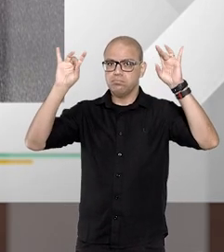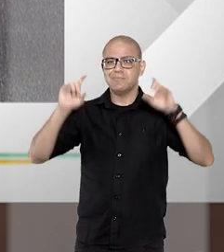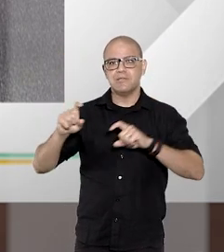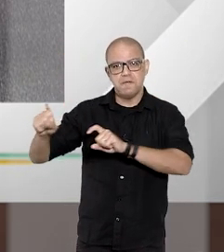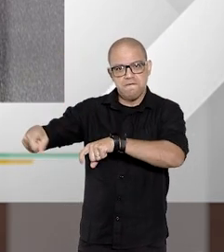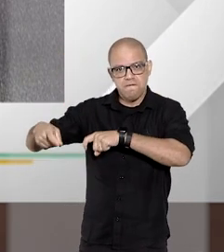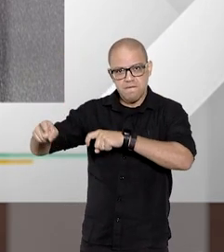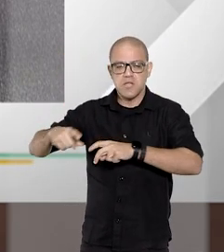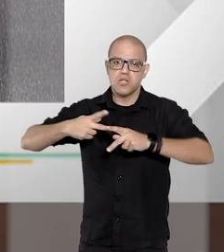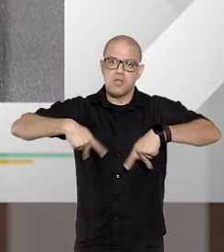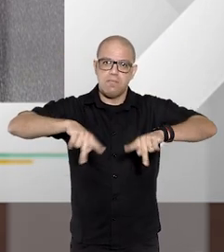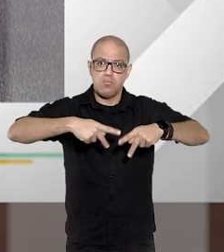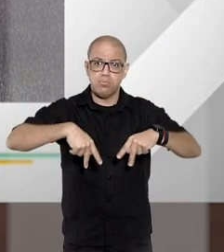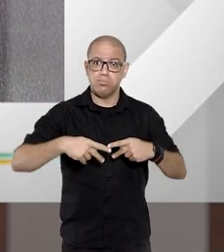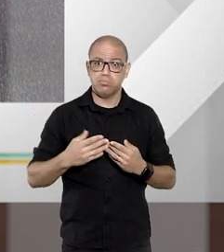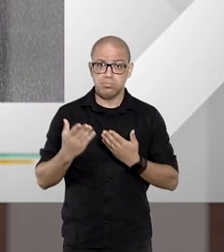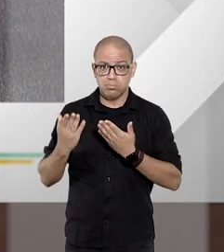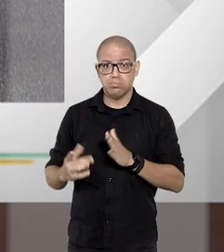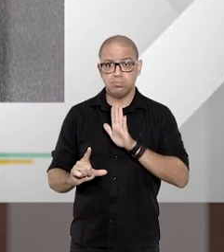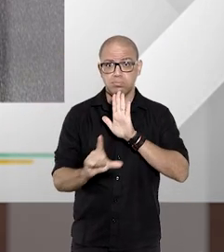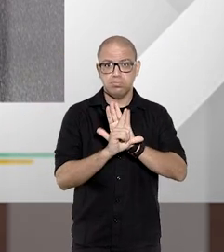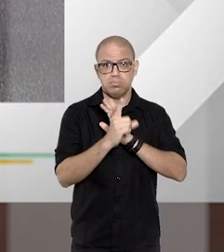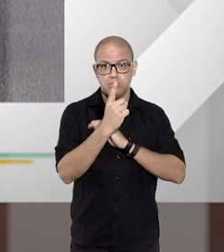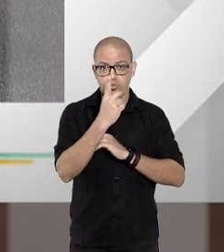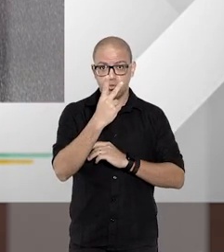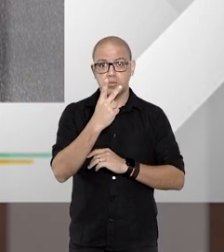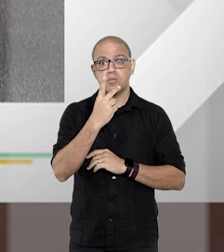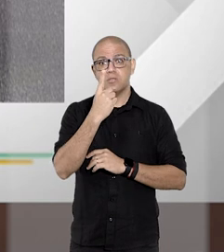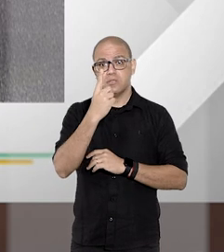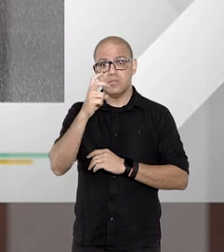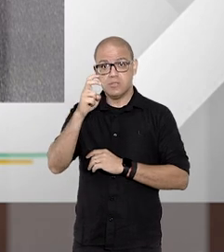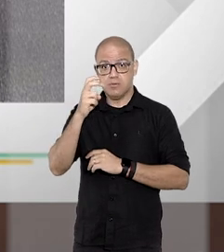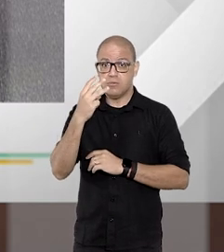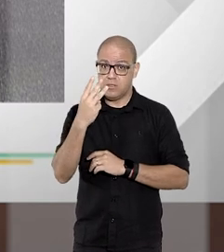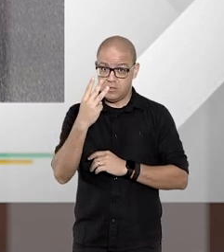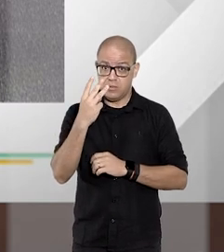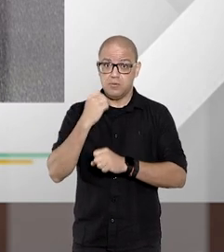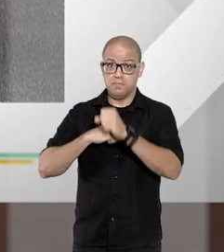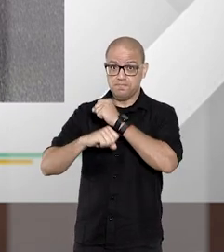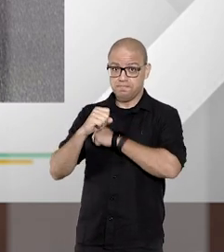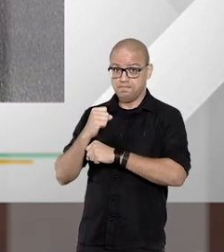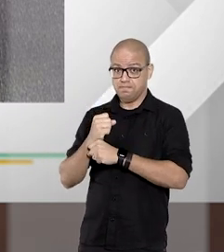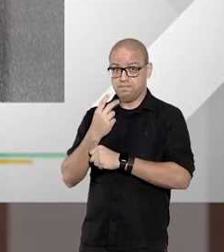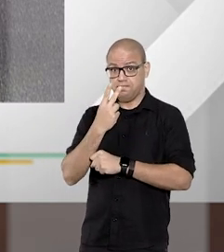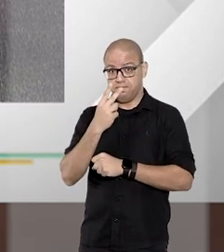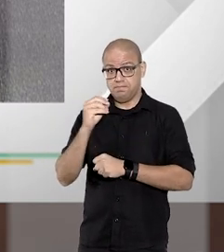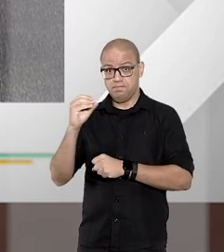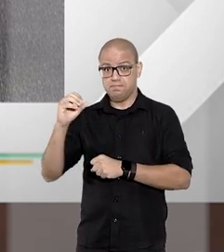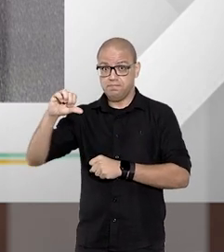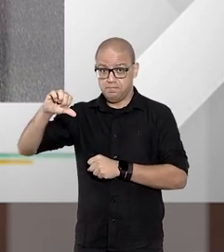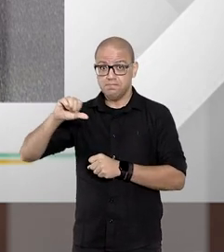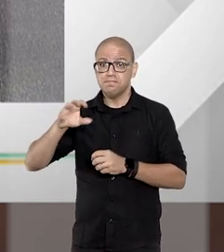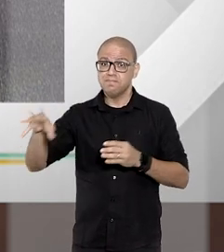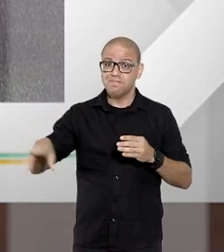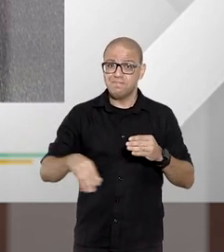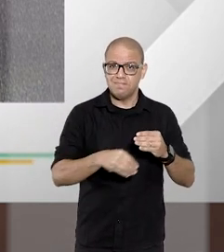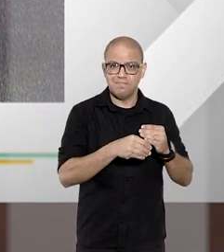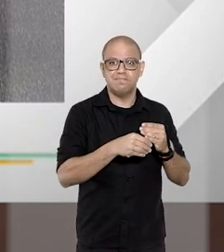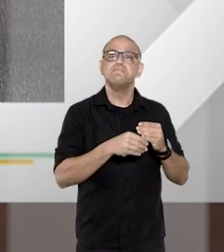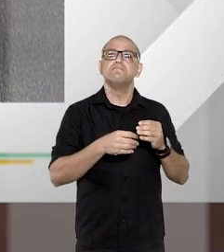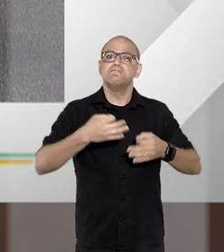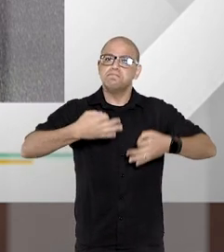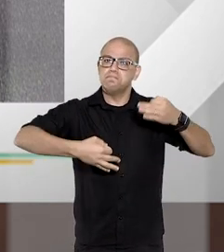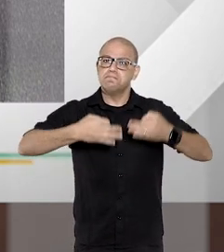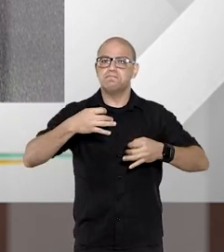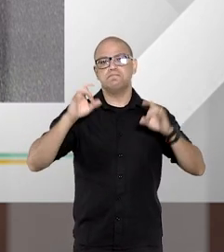da Fazenda Pública. Eles estão previstos na Lei 12.153 de 2009 e integram o sistema de